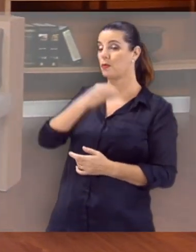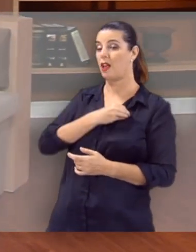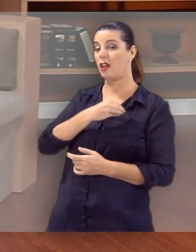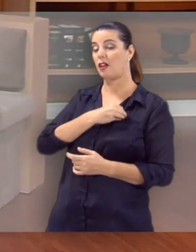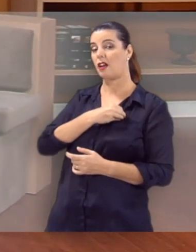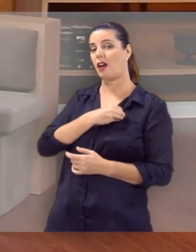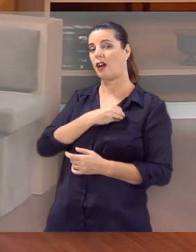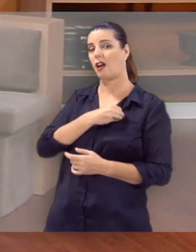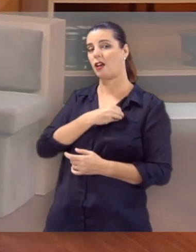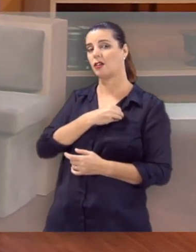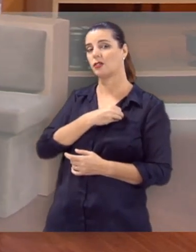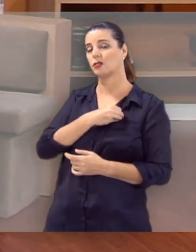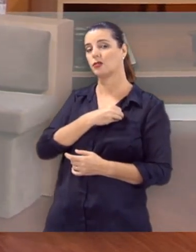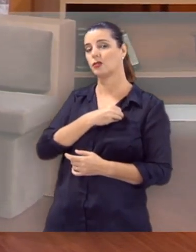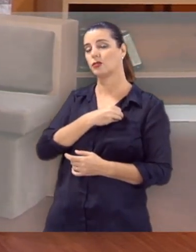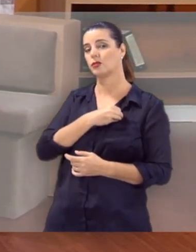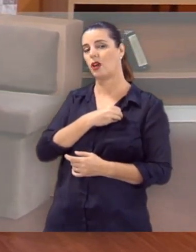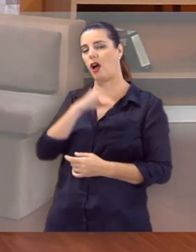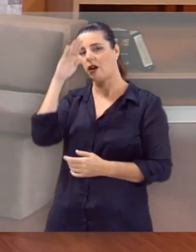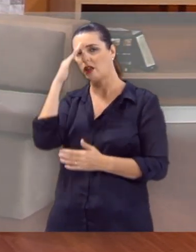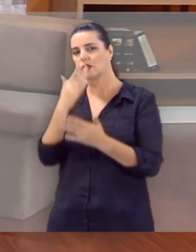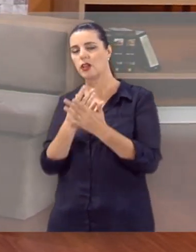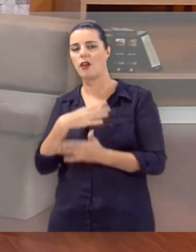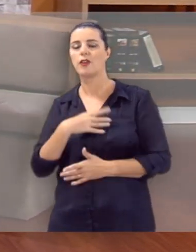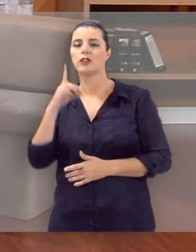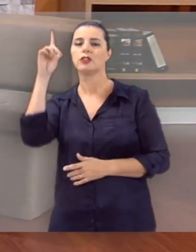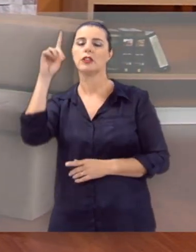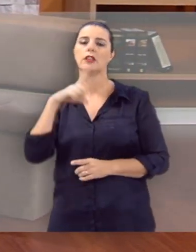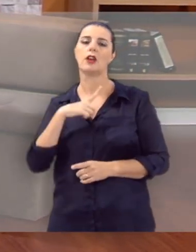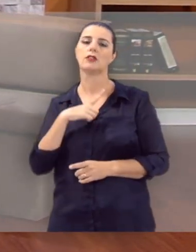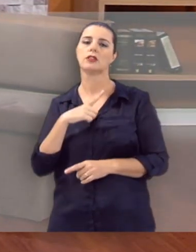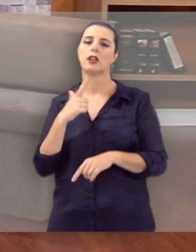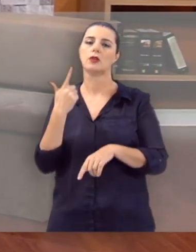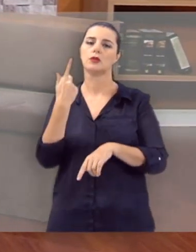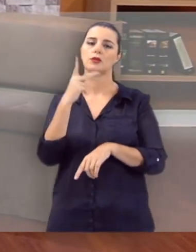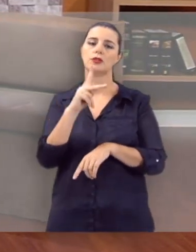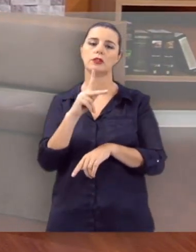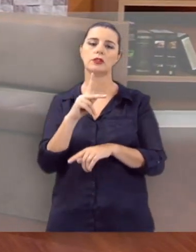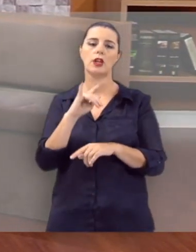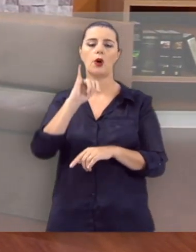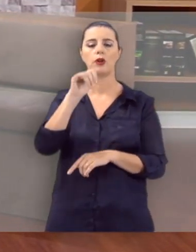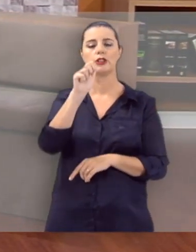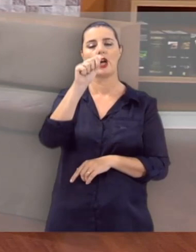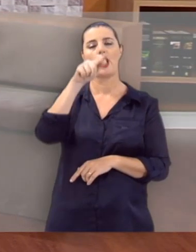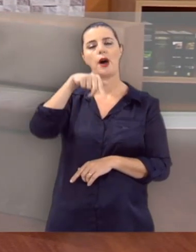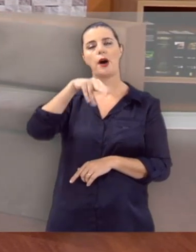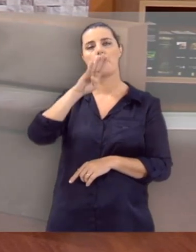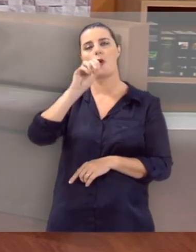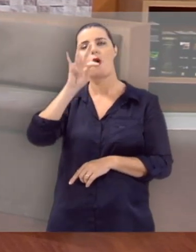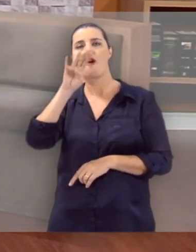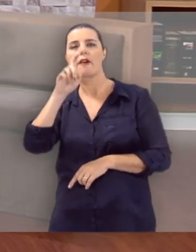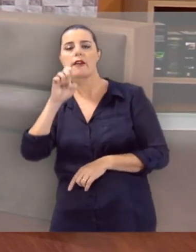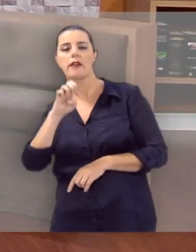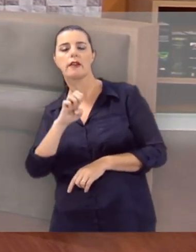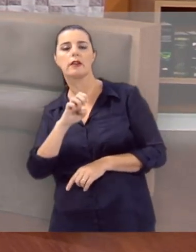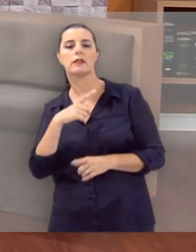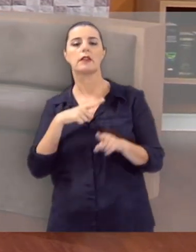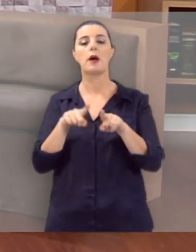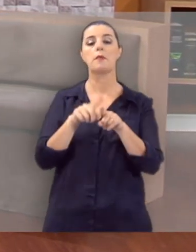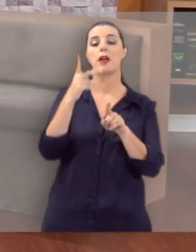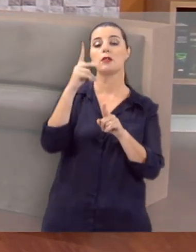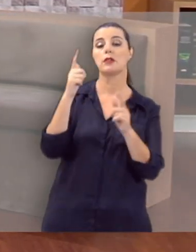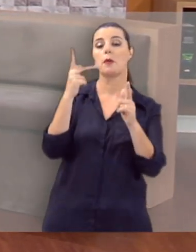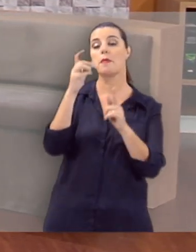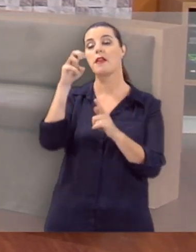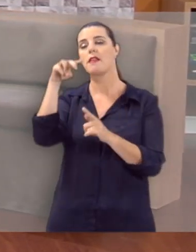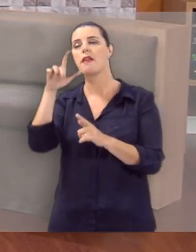seus pecados e crer no Filho de Deus. É hora de você ter também o seu jaboque. De você ter também o seu peniel. É